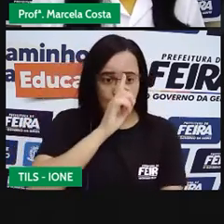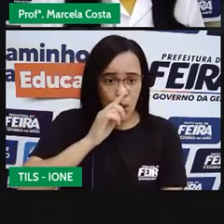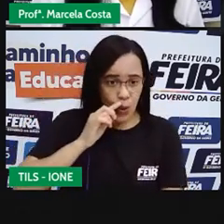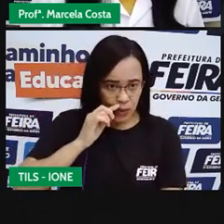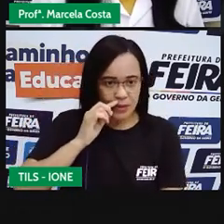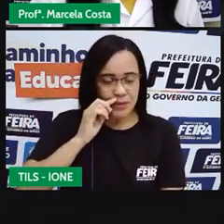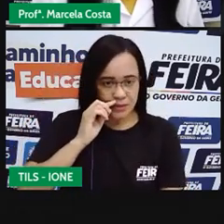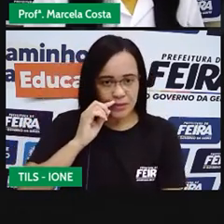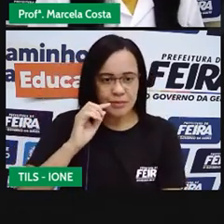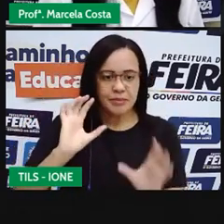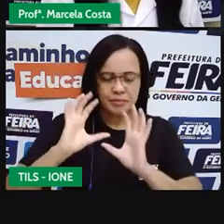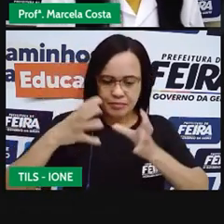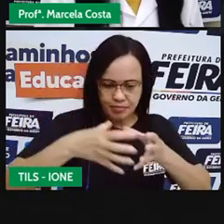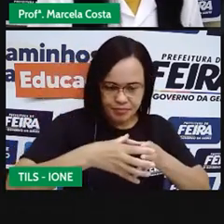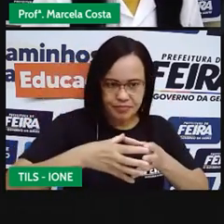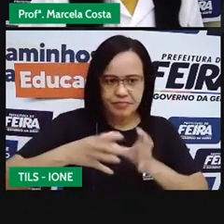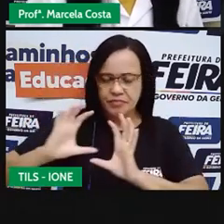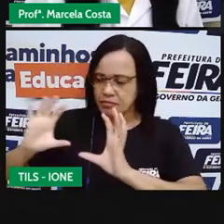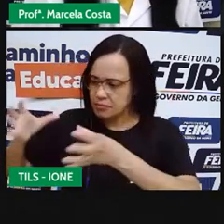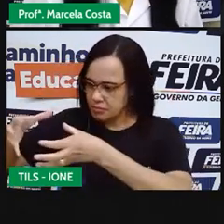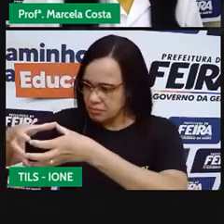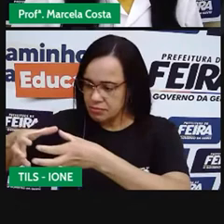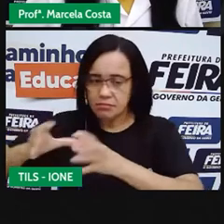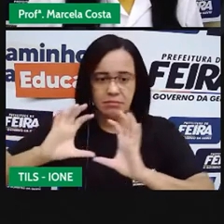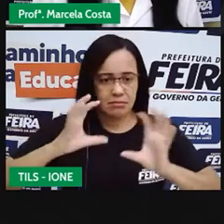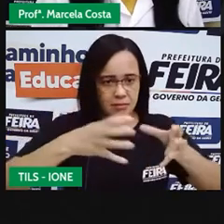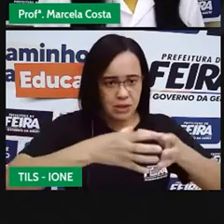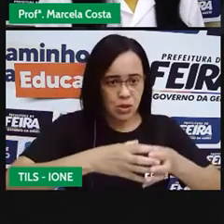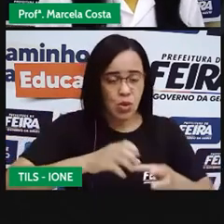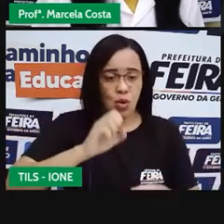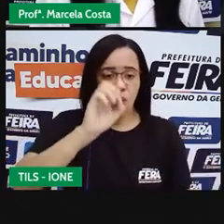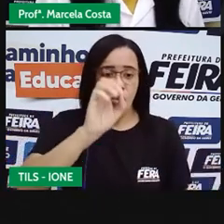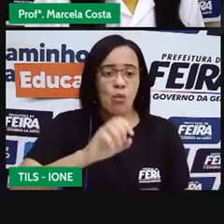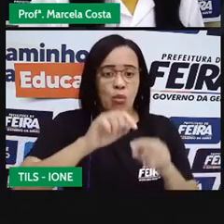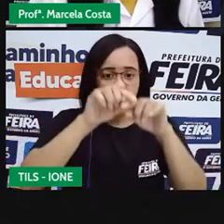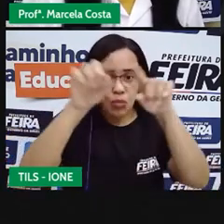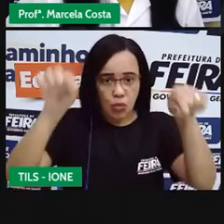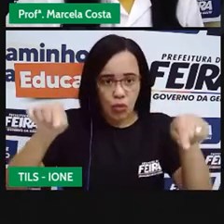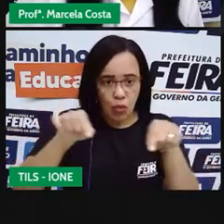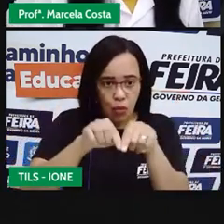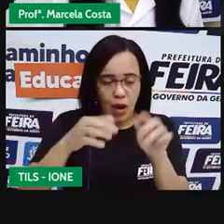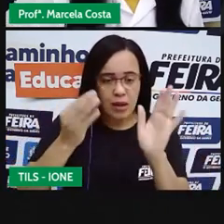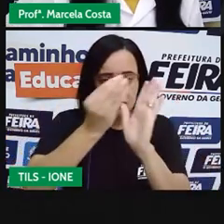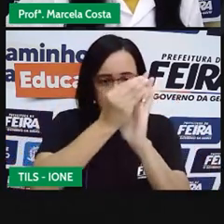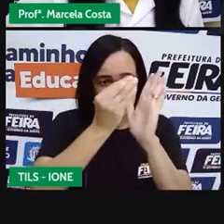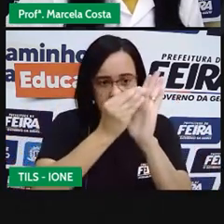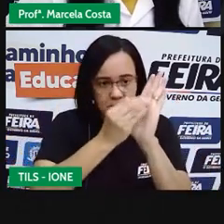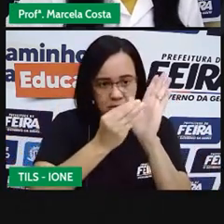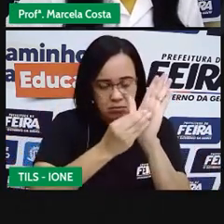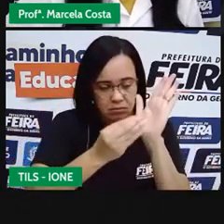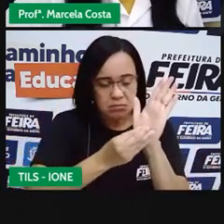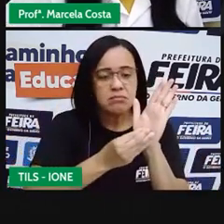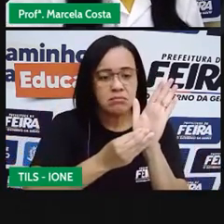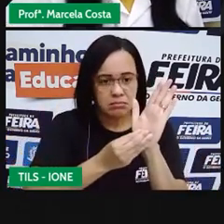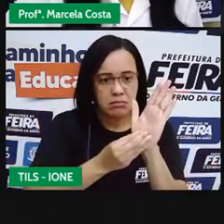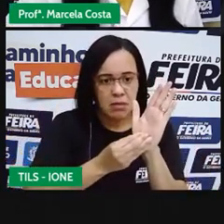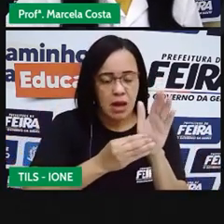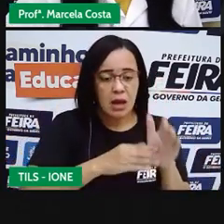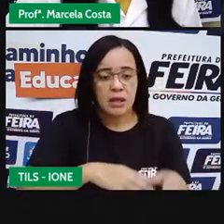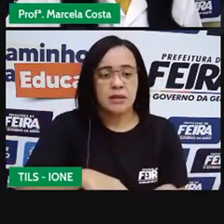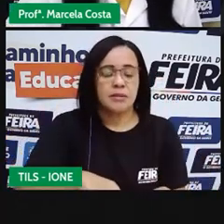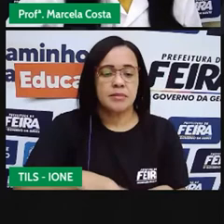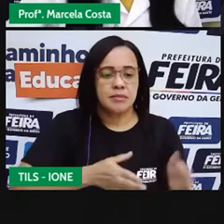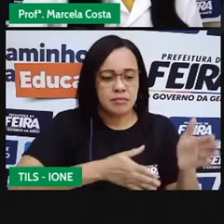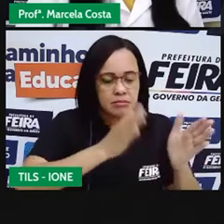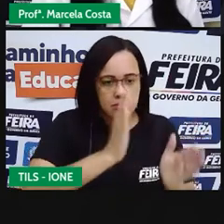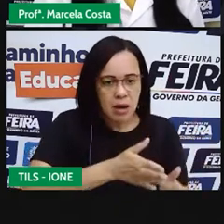agrupamento, lá no quadro onde a gente vai representar esses dados, a gente vai separar eles, vai escrever o nome